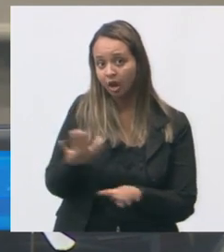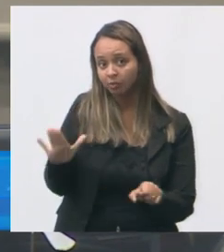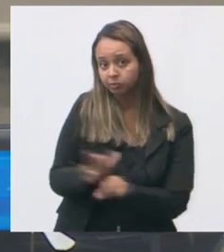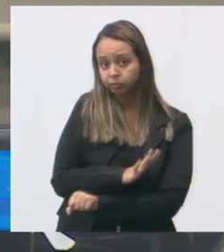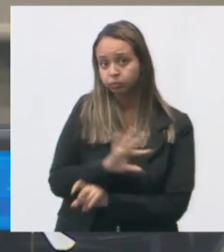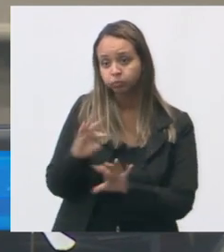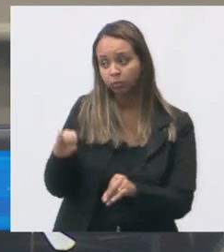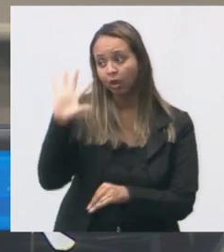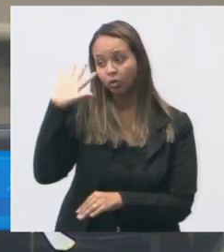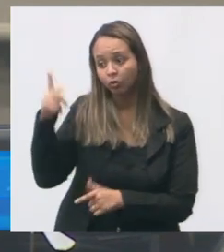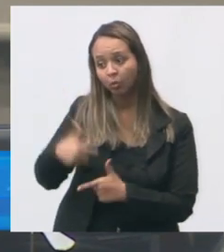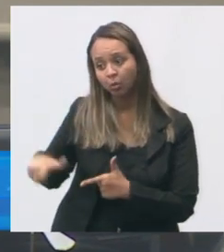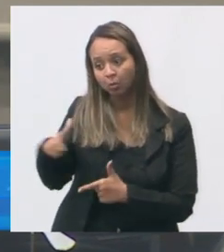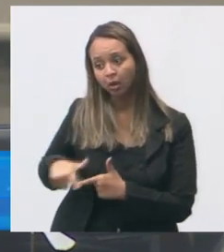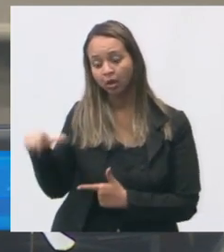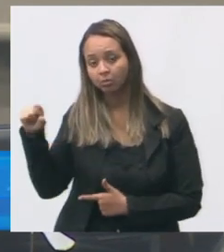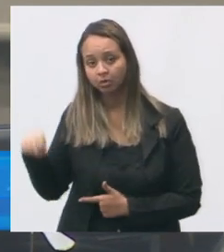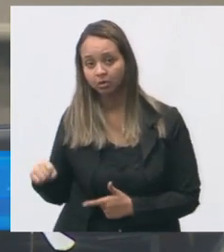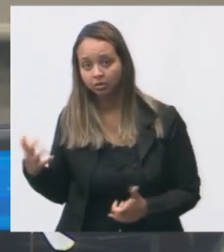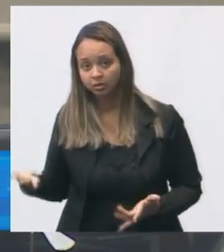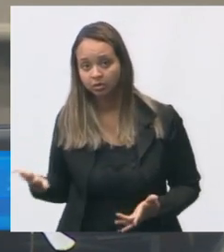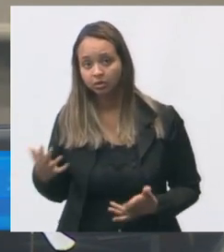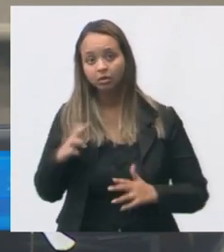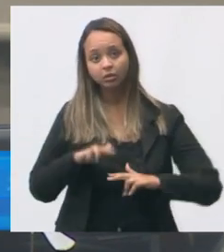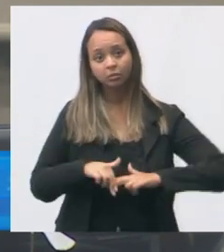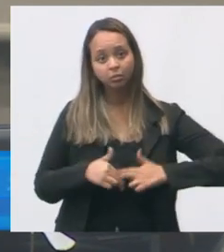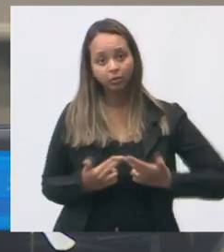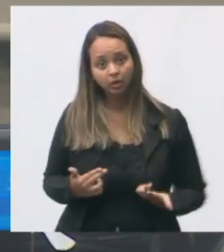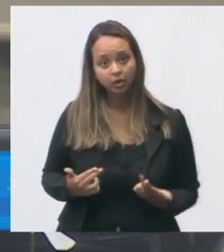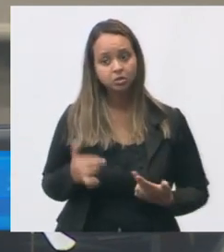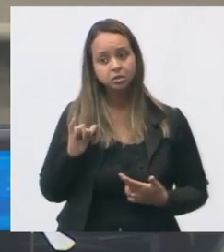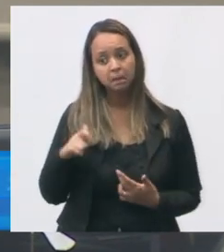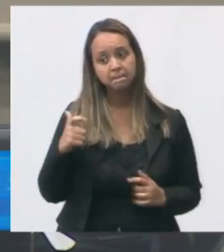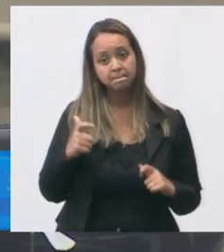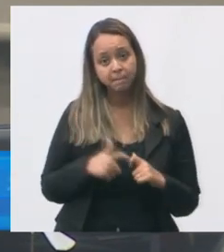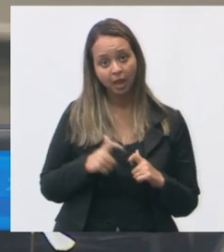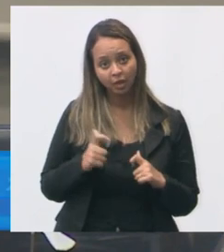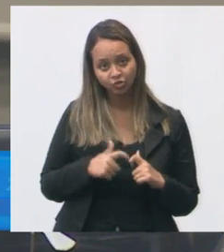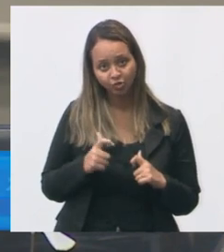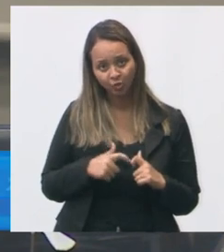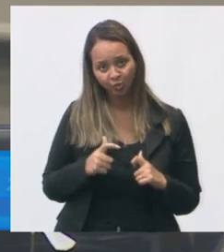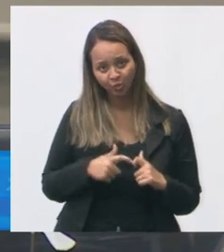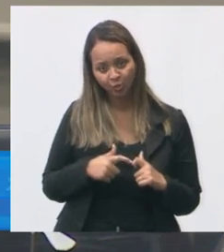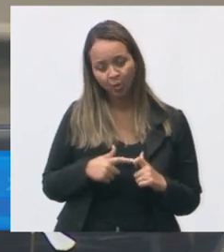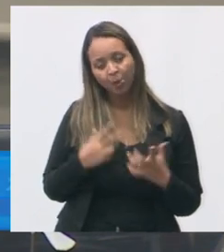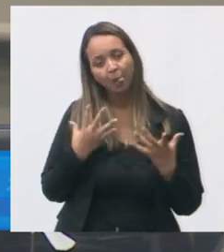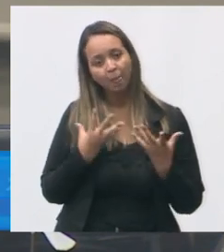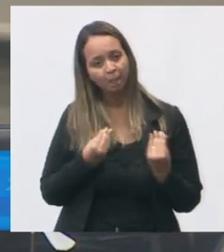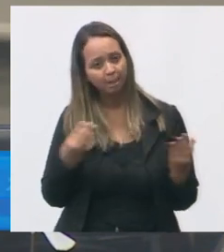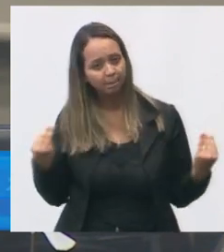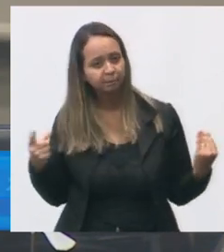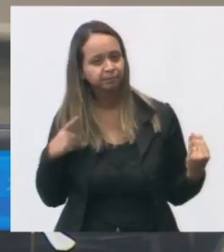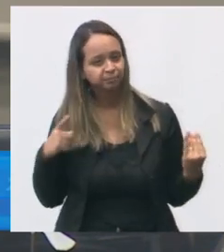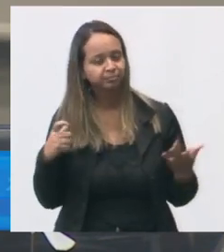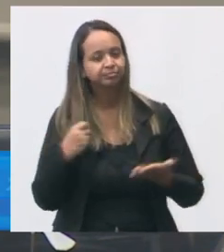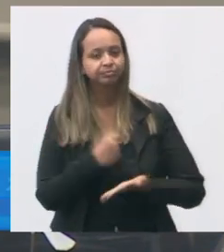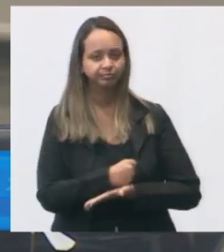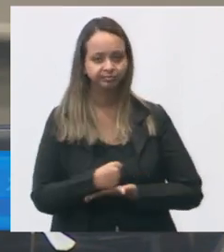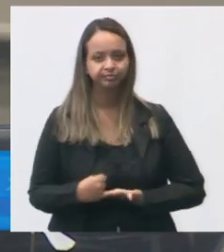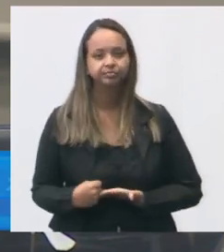se foi solucionado ou não mas essa questão de médico como muitos deles são por contrato